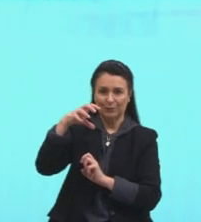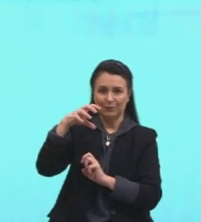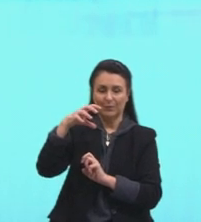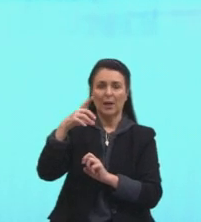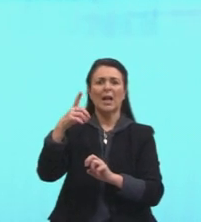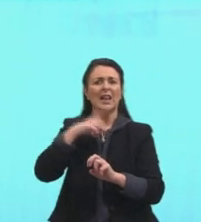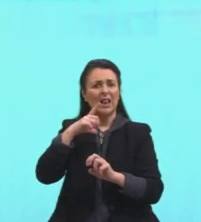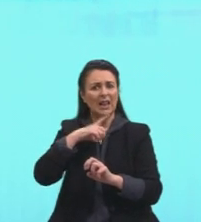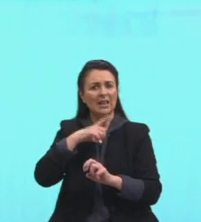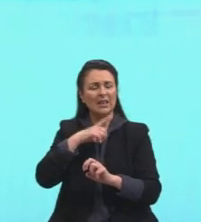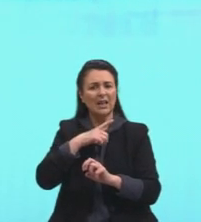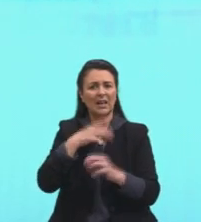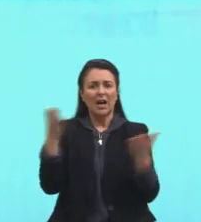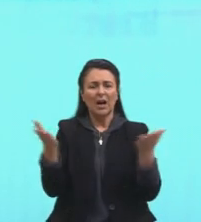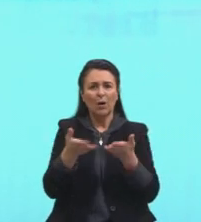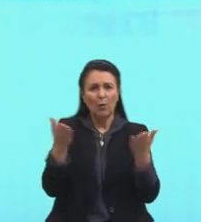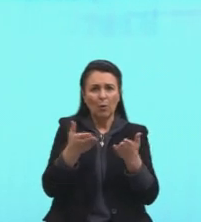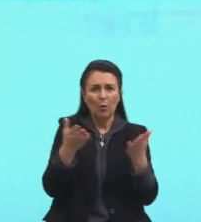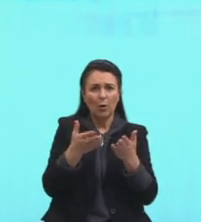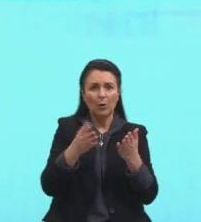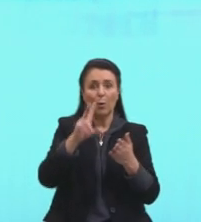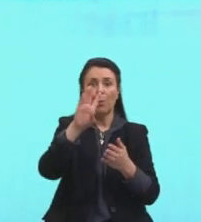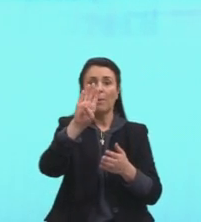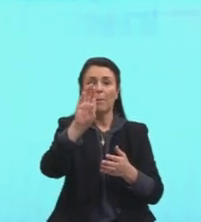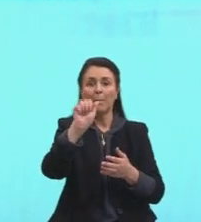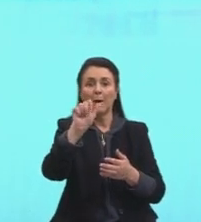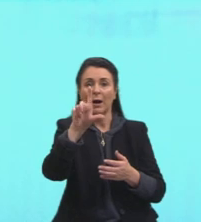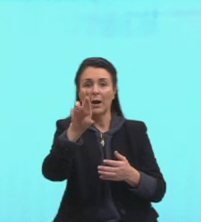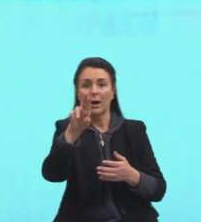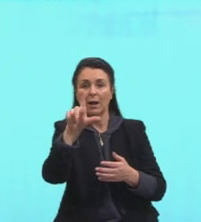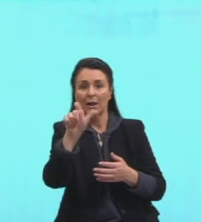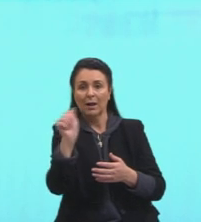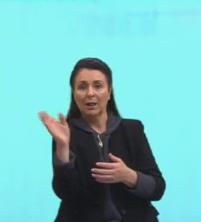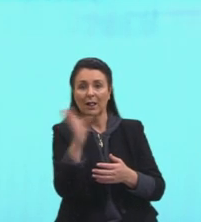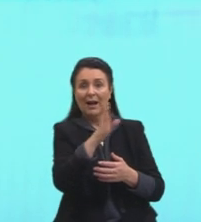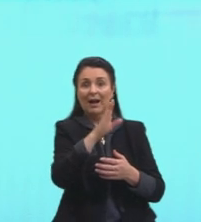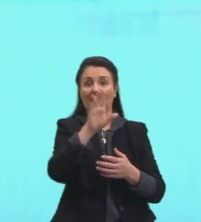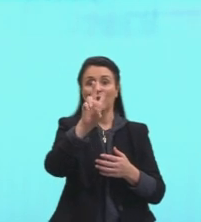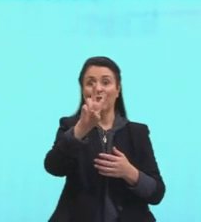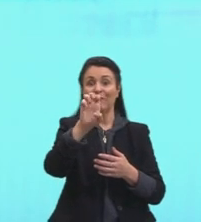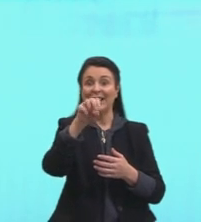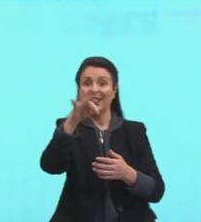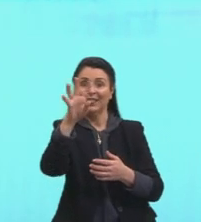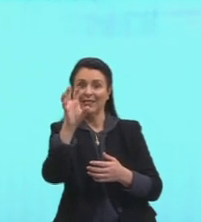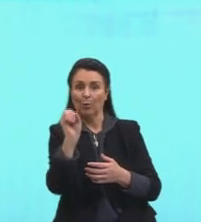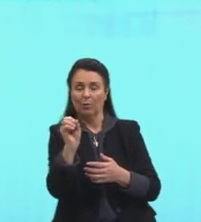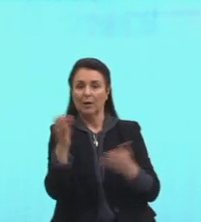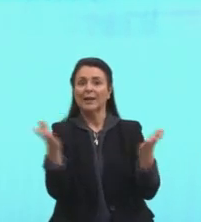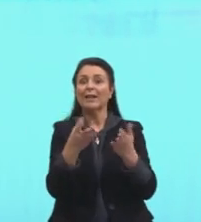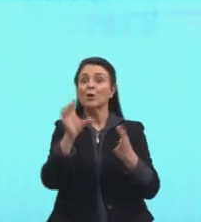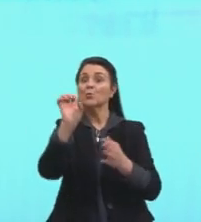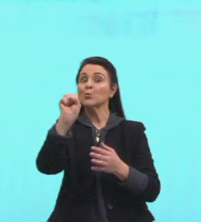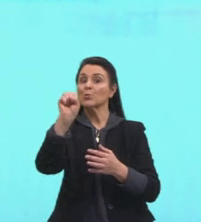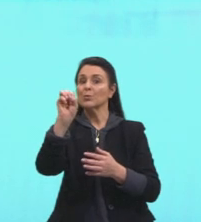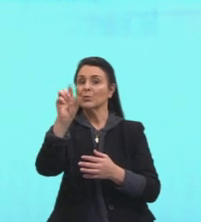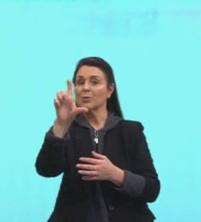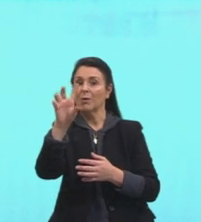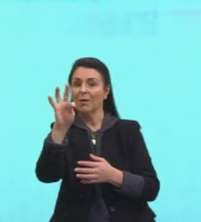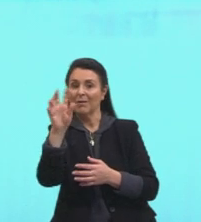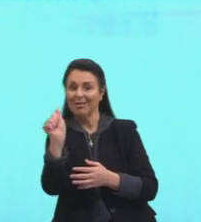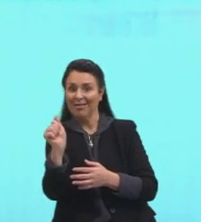formação aí arbórea, justamente, o barla-vento, já só está vento, então tu vai ter aí um regime de chuva bem menor, chegando a árido,